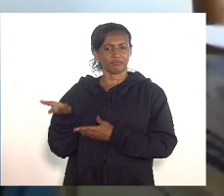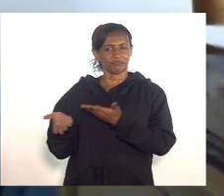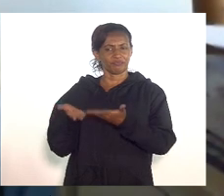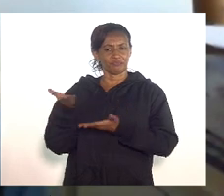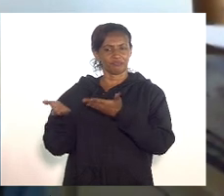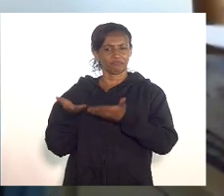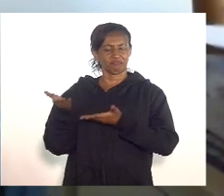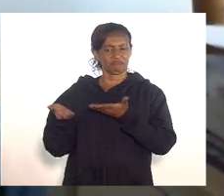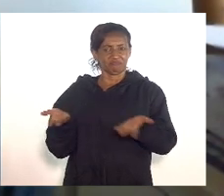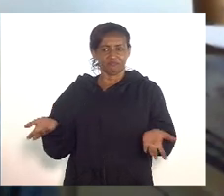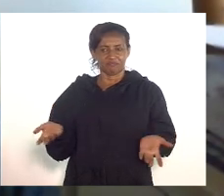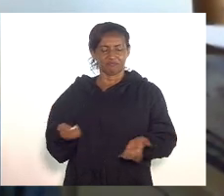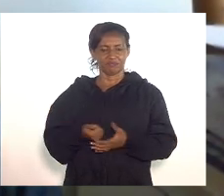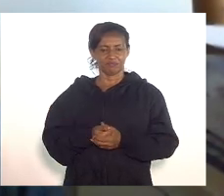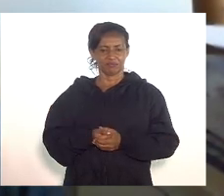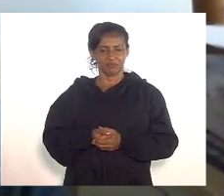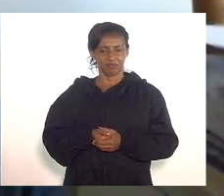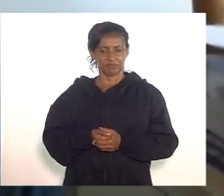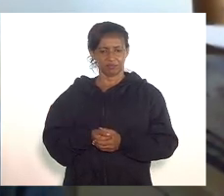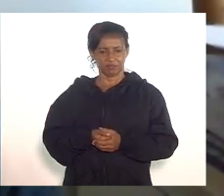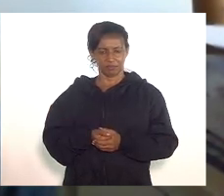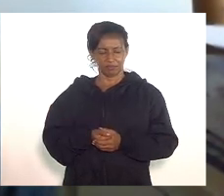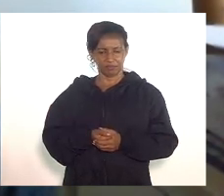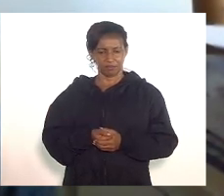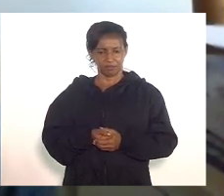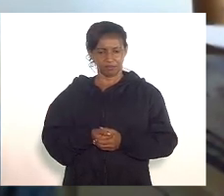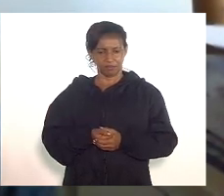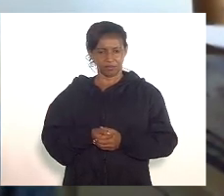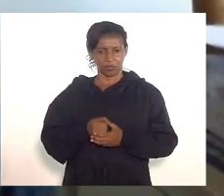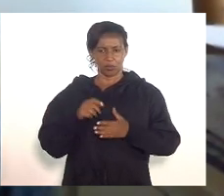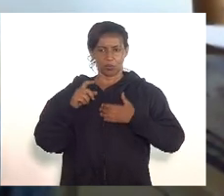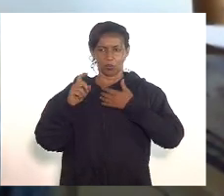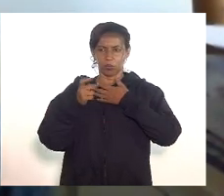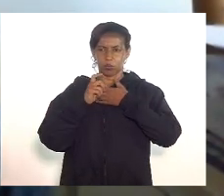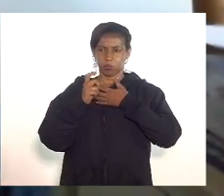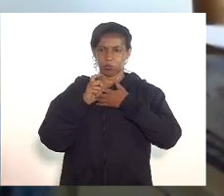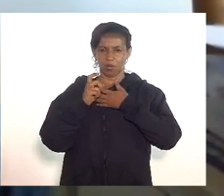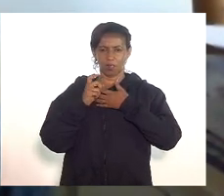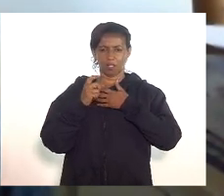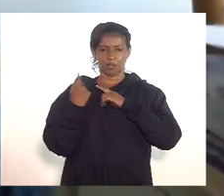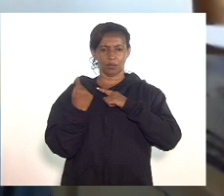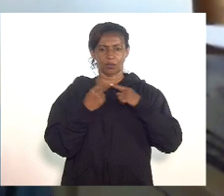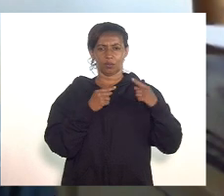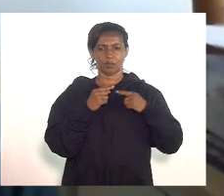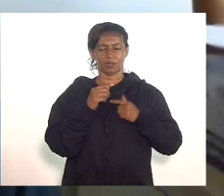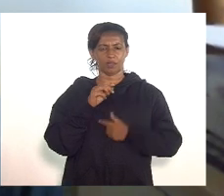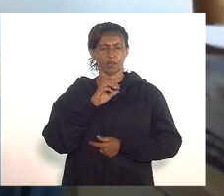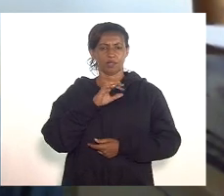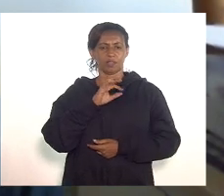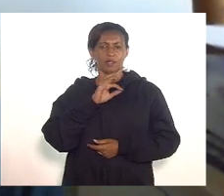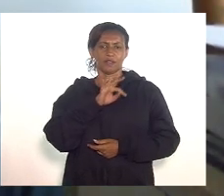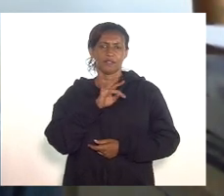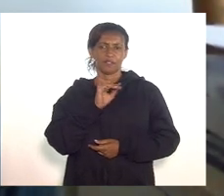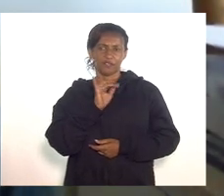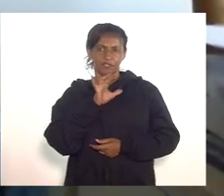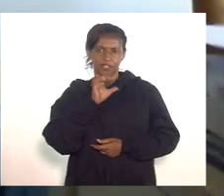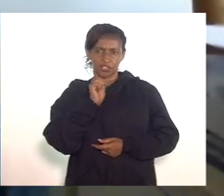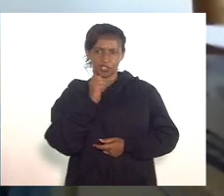escancarado logo fere o regime de recuperação fiscal dois